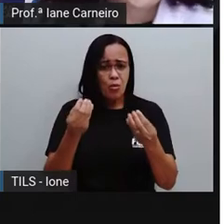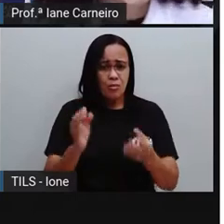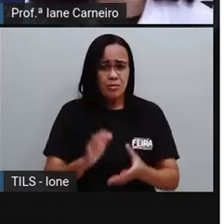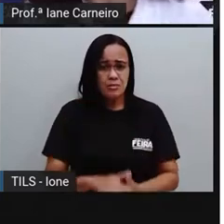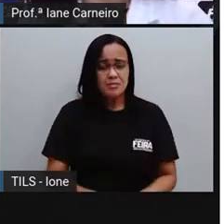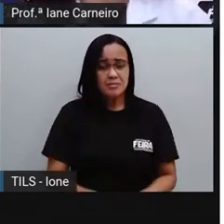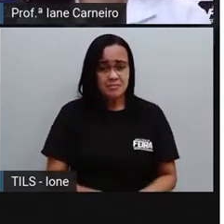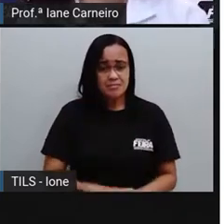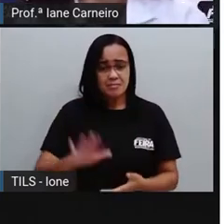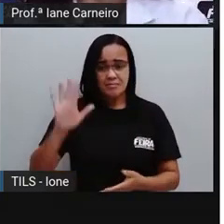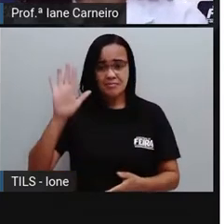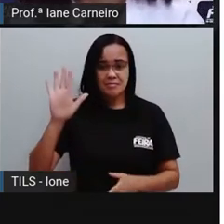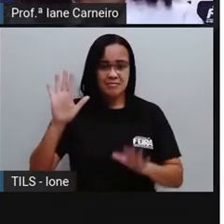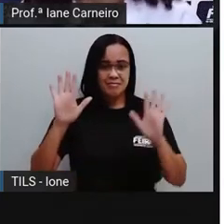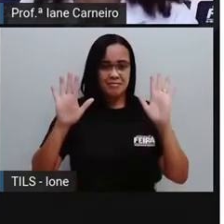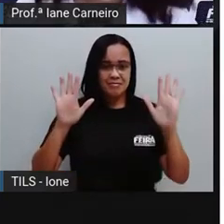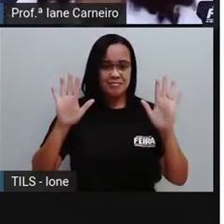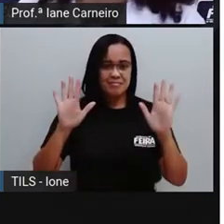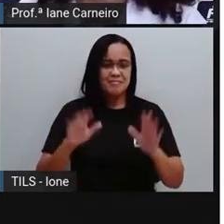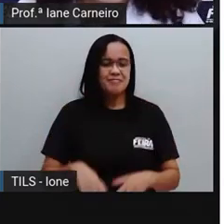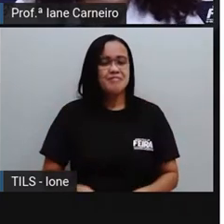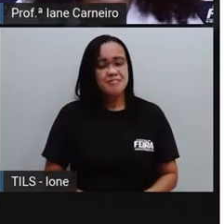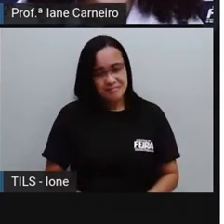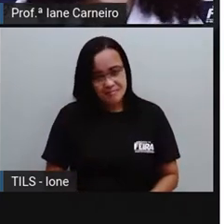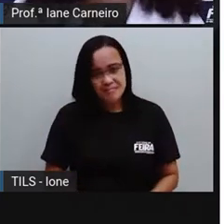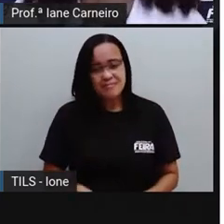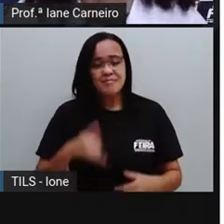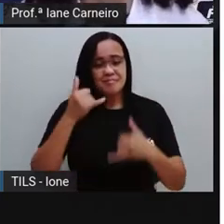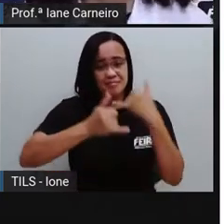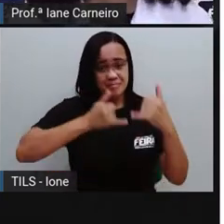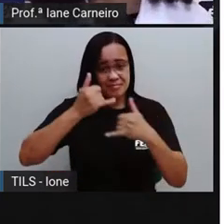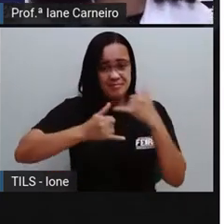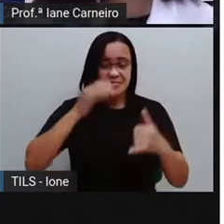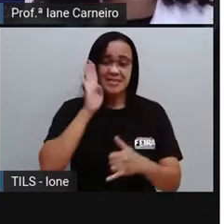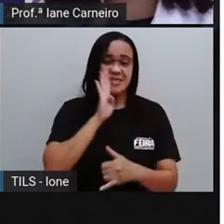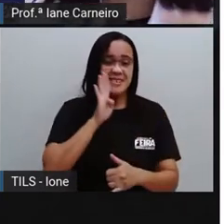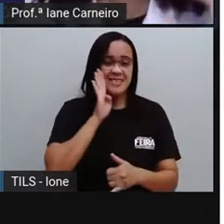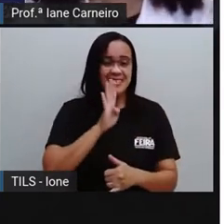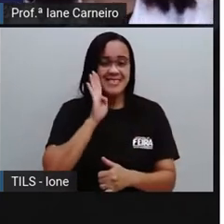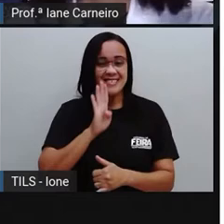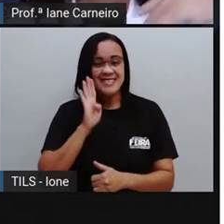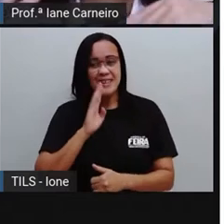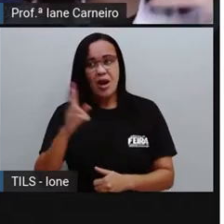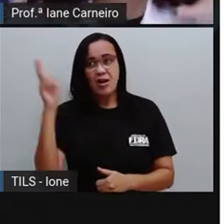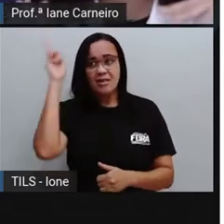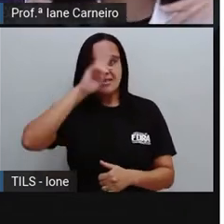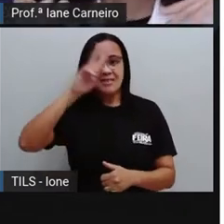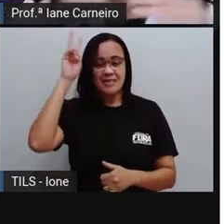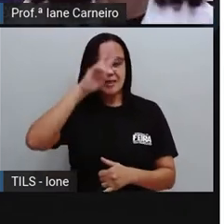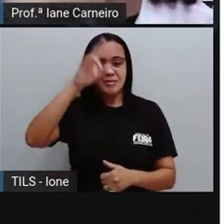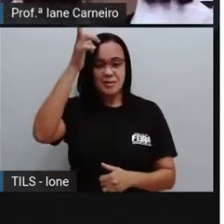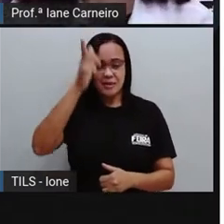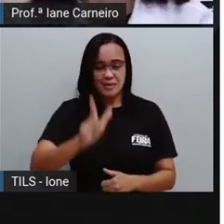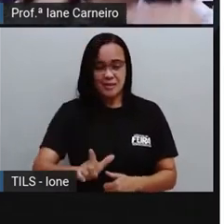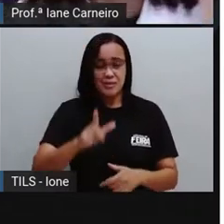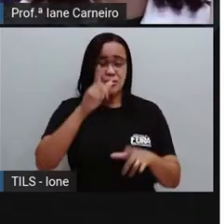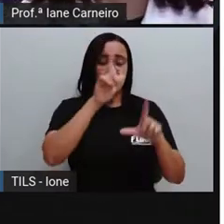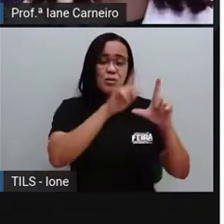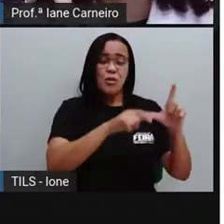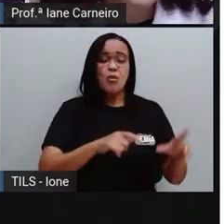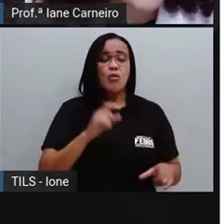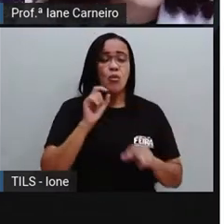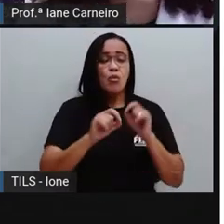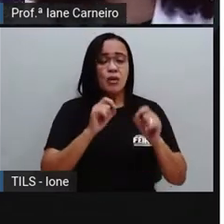E aí, curtiram a história? Legal, divertido, né? A gente relembrar aí as palavras, em cima,